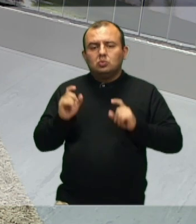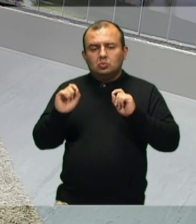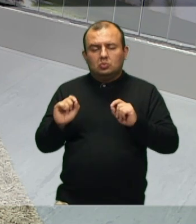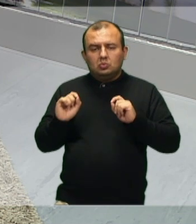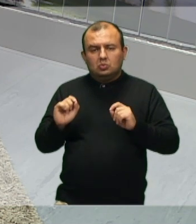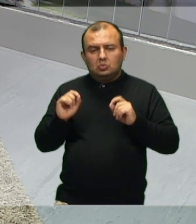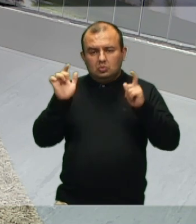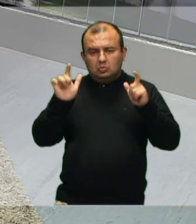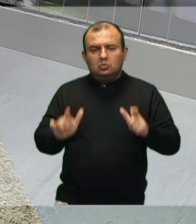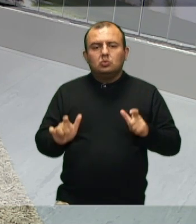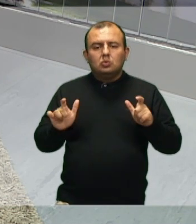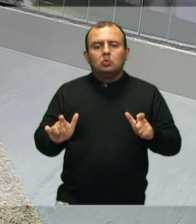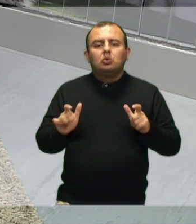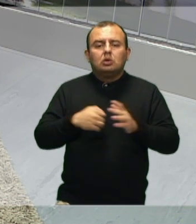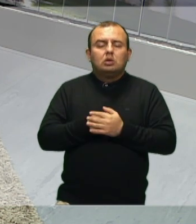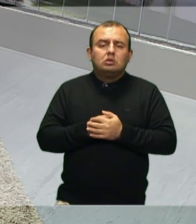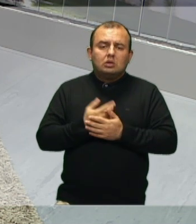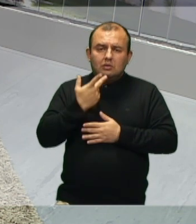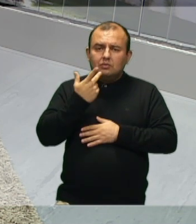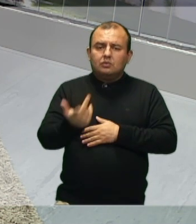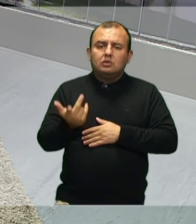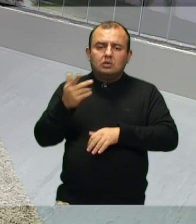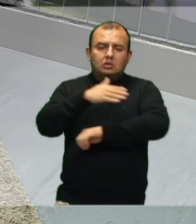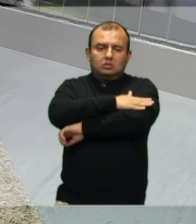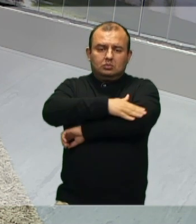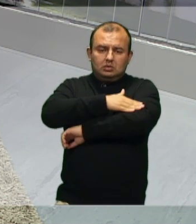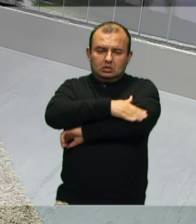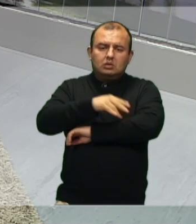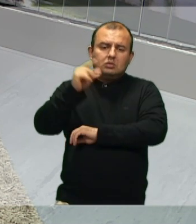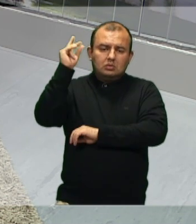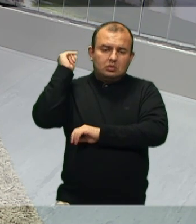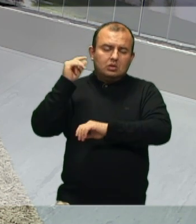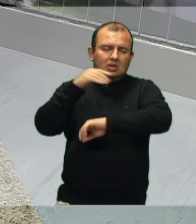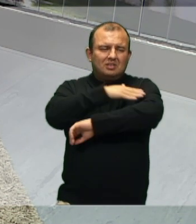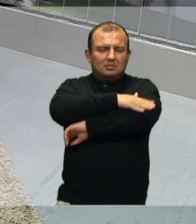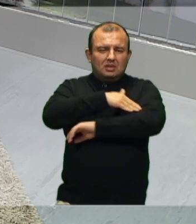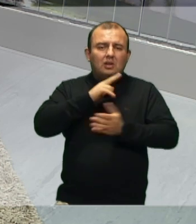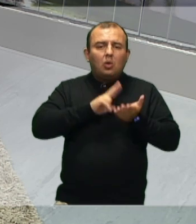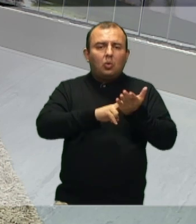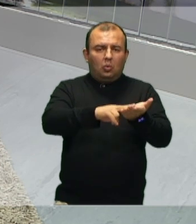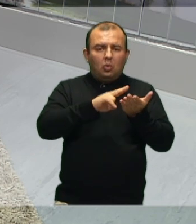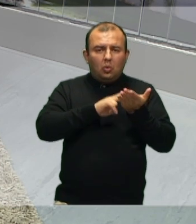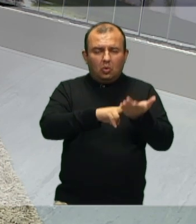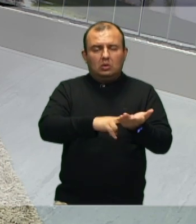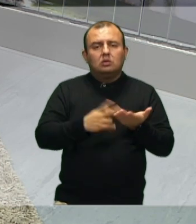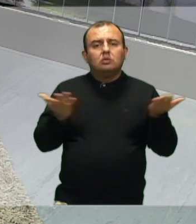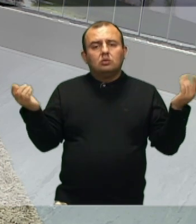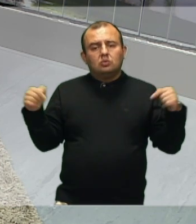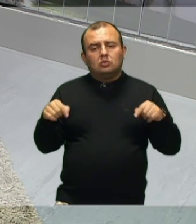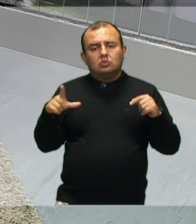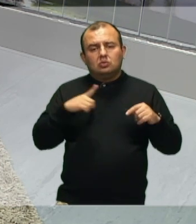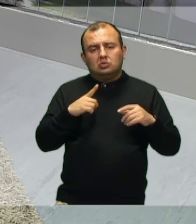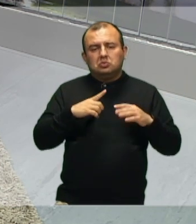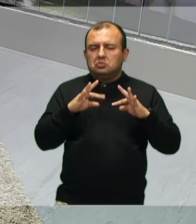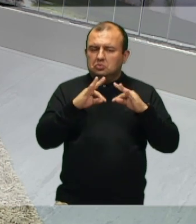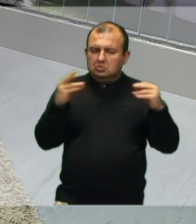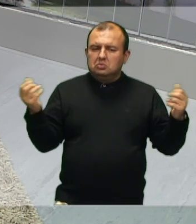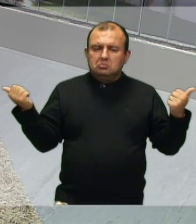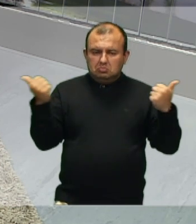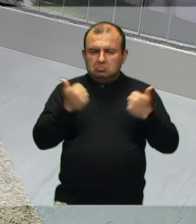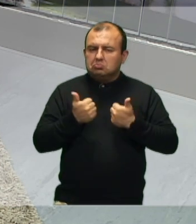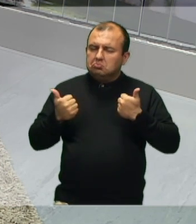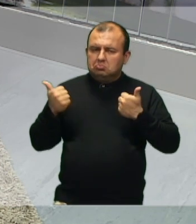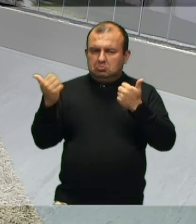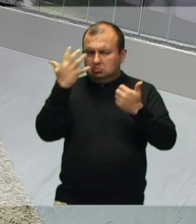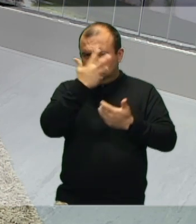esses espaços e diz respeito à praça, a antiga Praça dos Correios, né? Que hoje ali está toda revitalizada, está